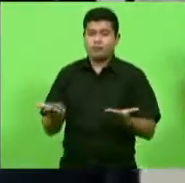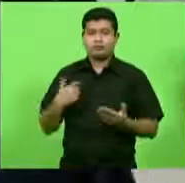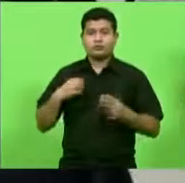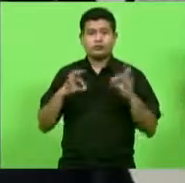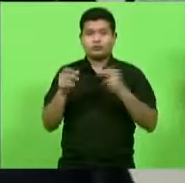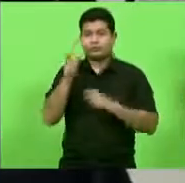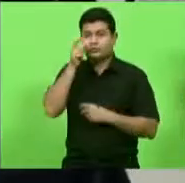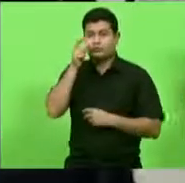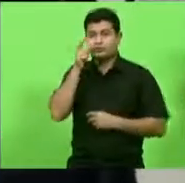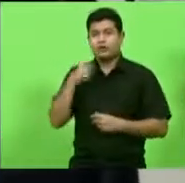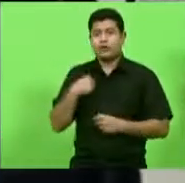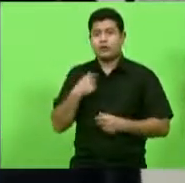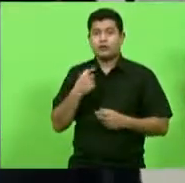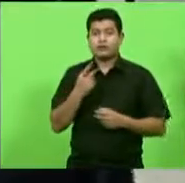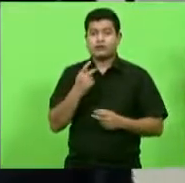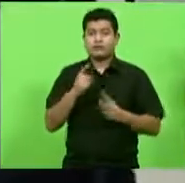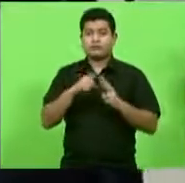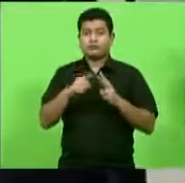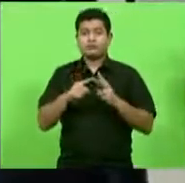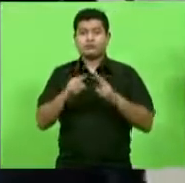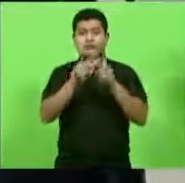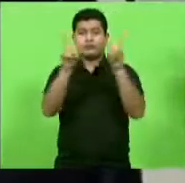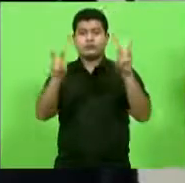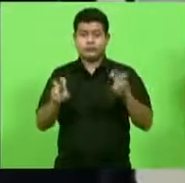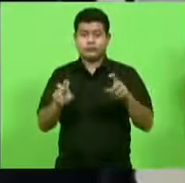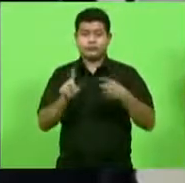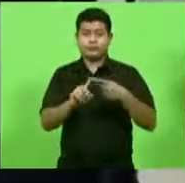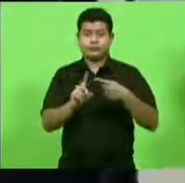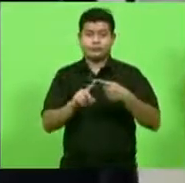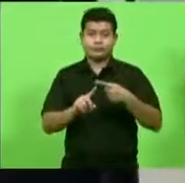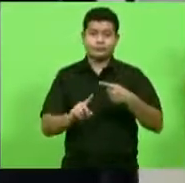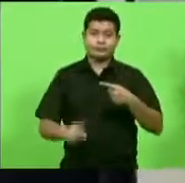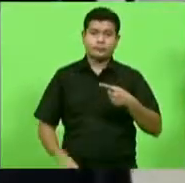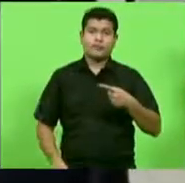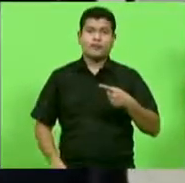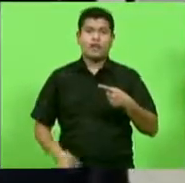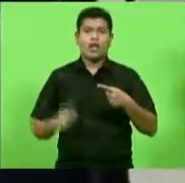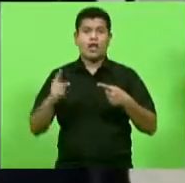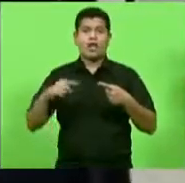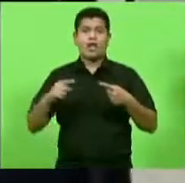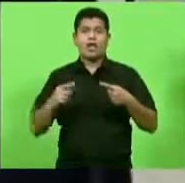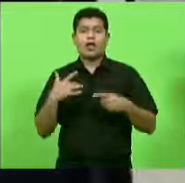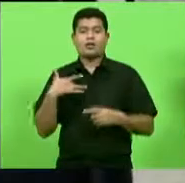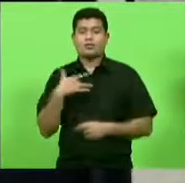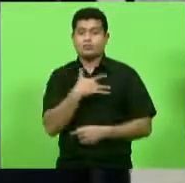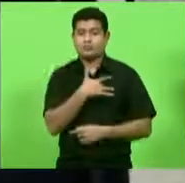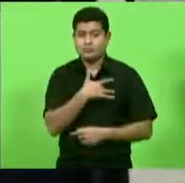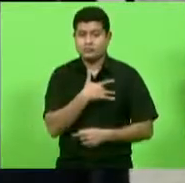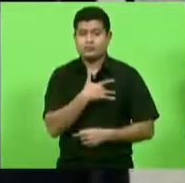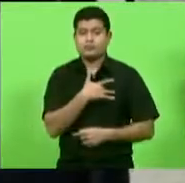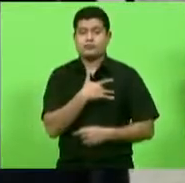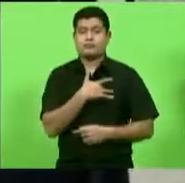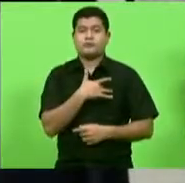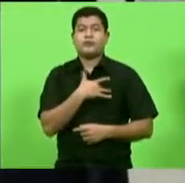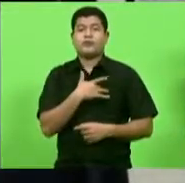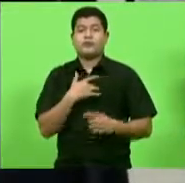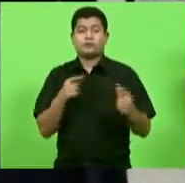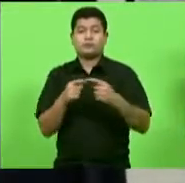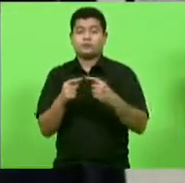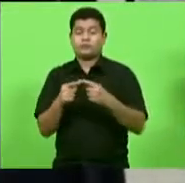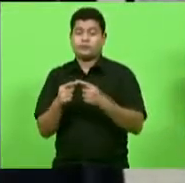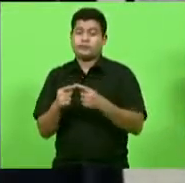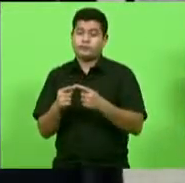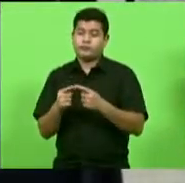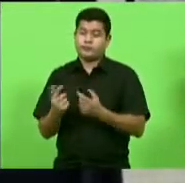a realidade eu quero falar sobre dois assuntos primeiro assunto é um assunto de saúde um assunto que diz respeito às